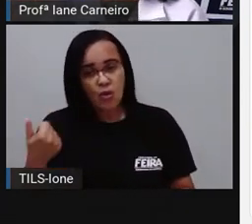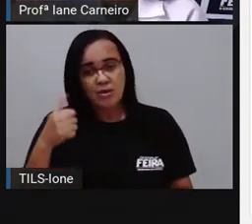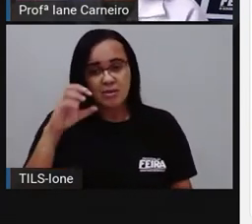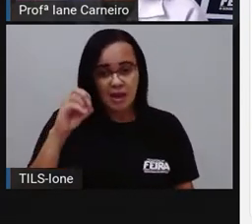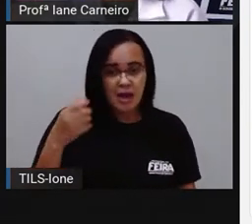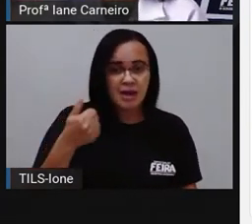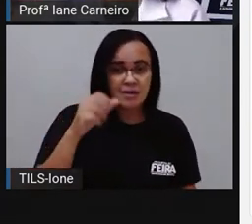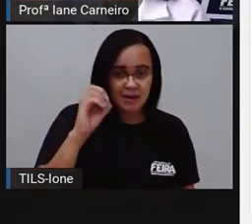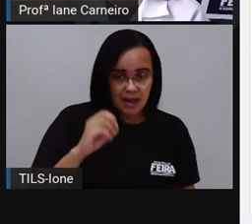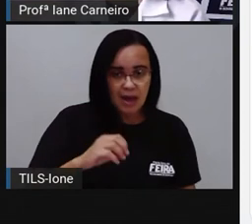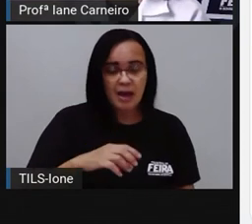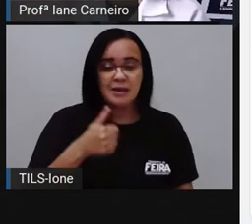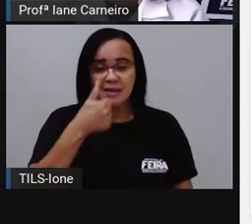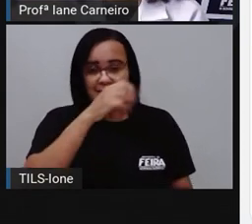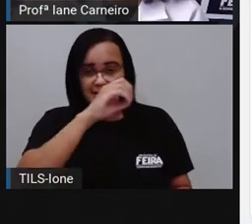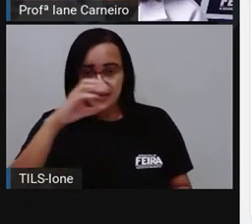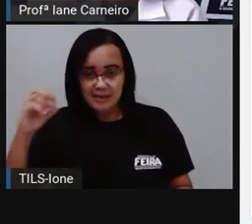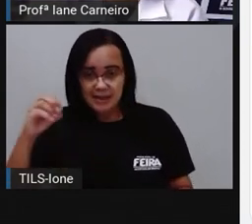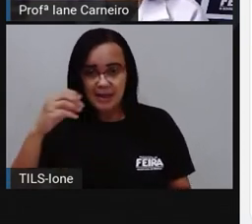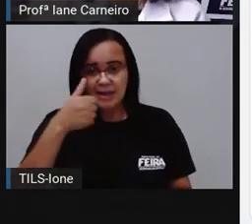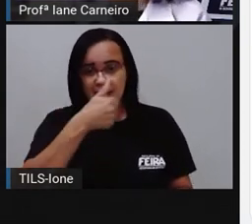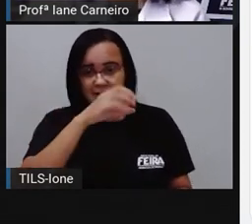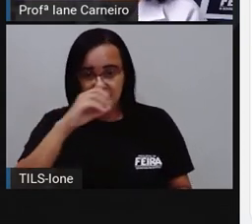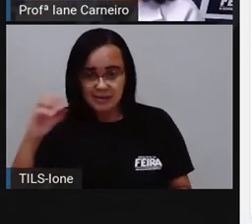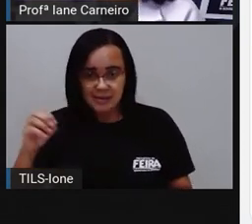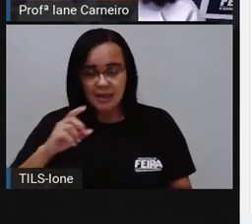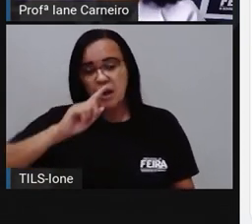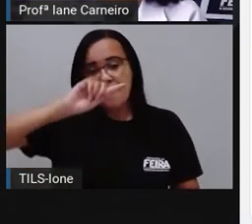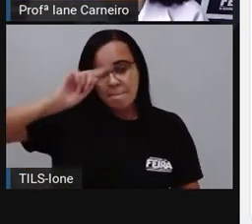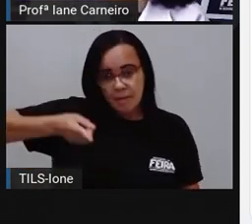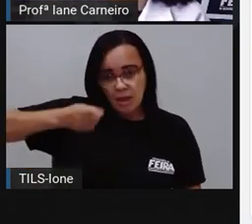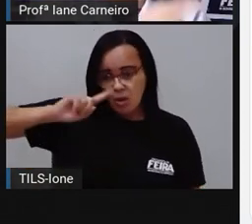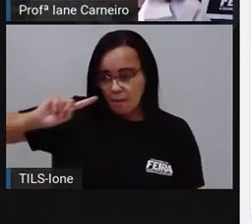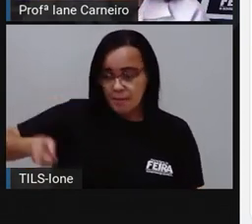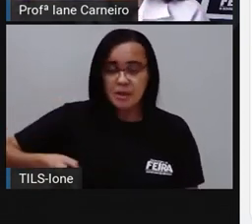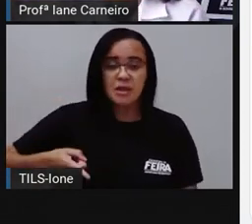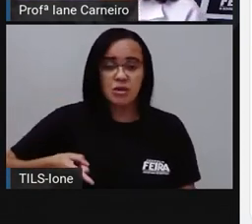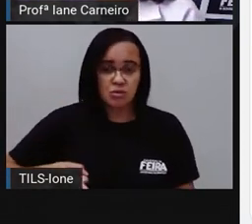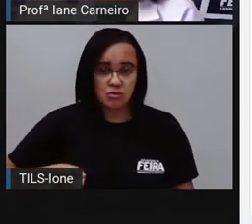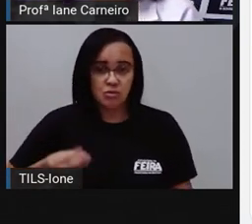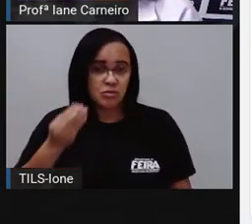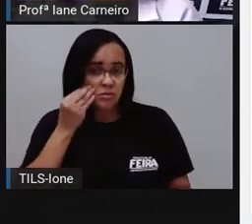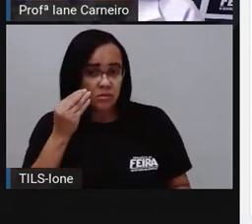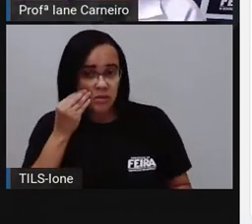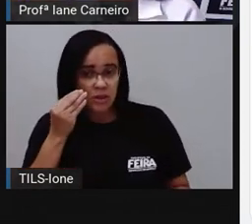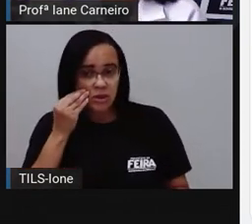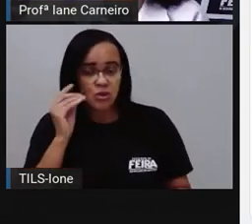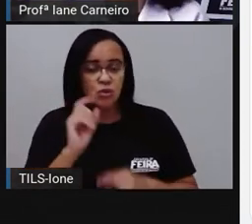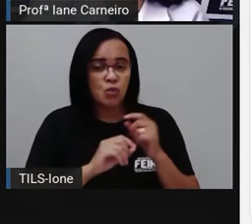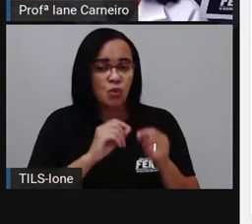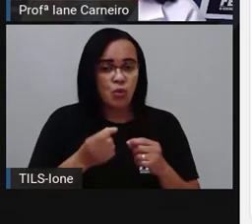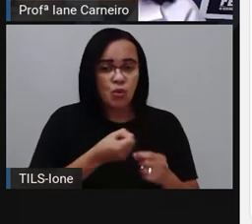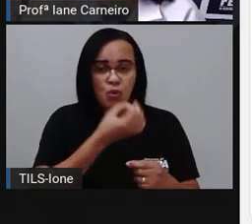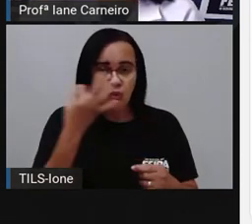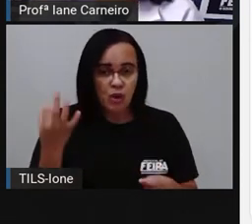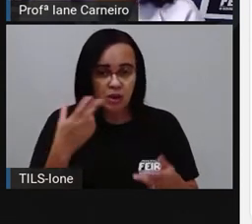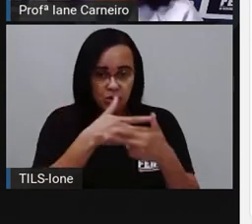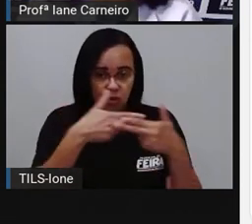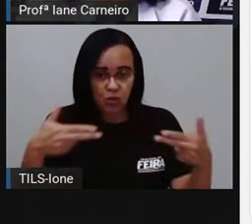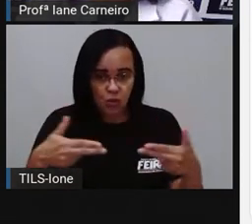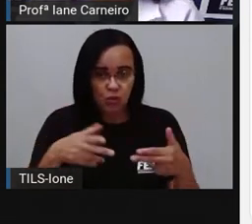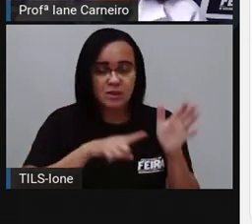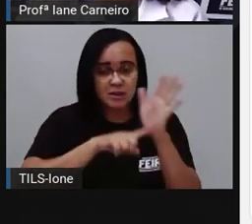cem, mil em mil, milhão em milhão. Então, depende do volume, da quantidade de coisas que a gente está